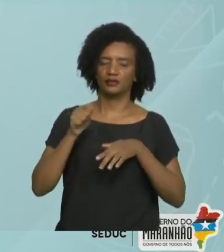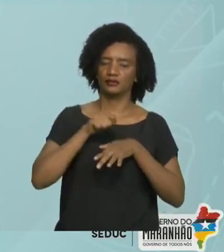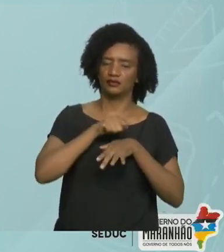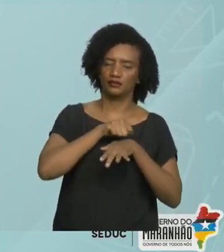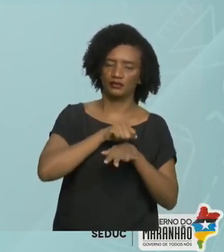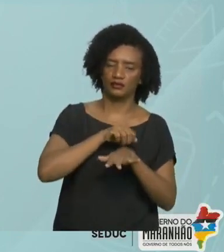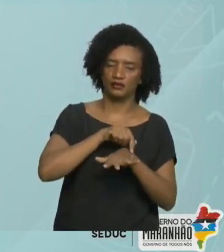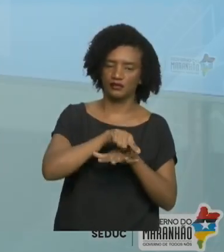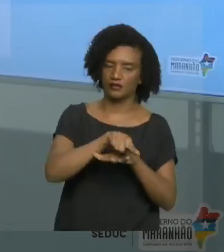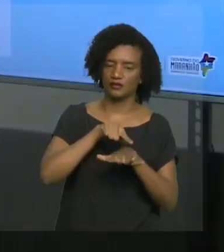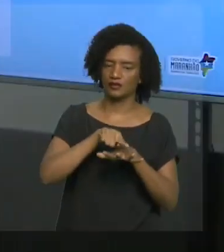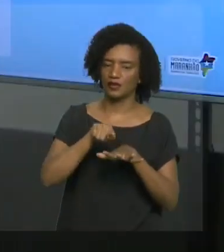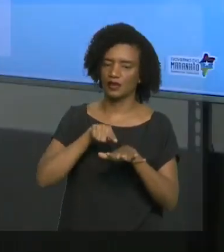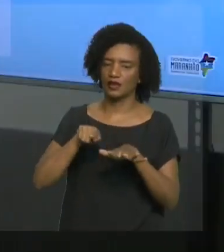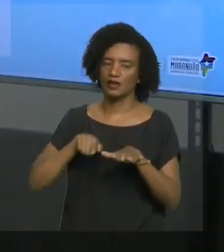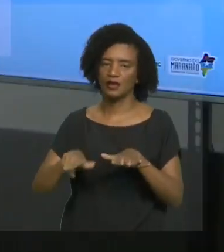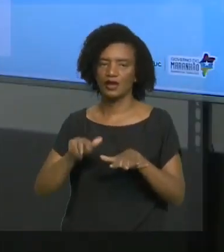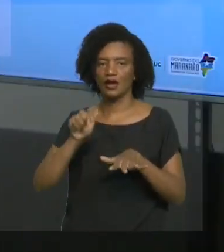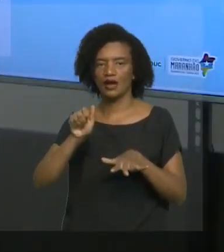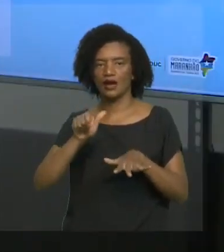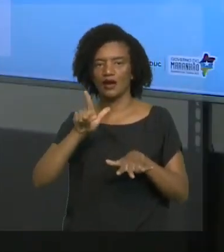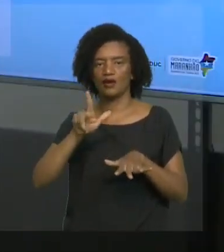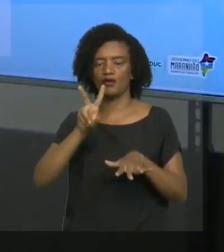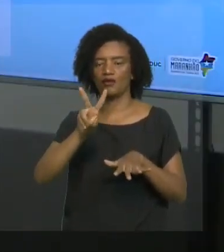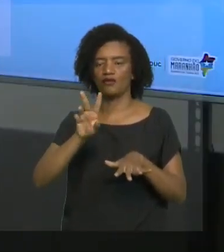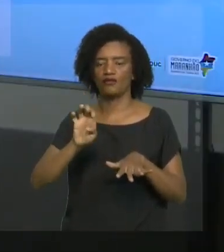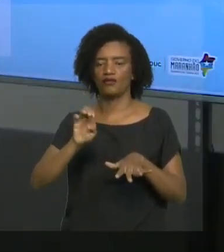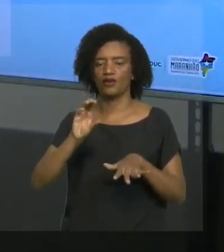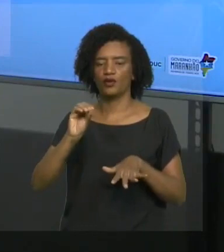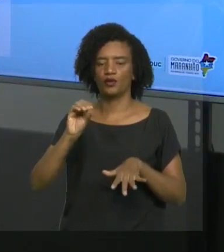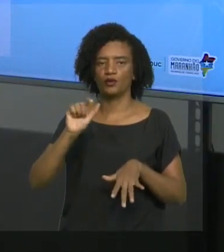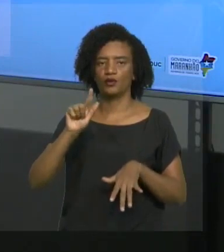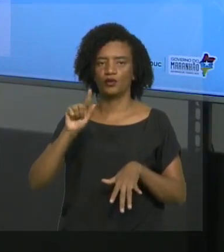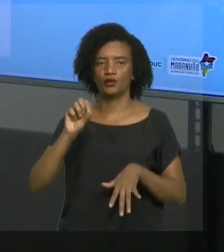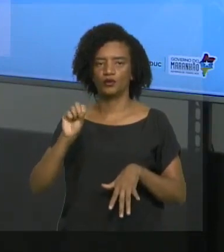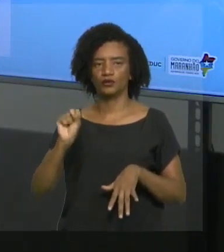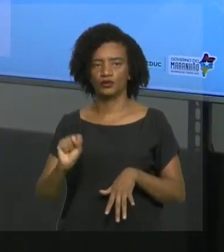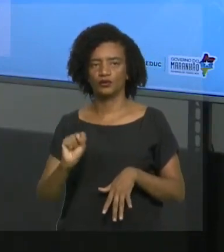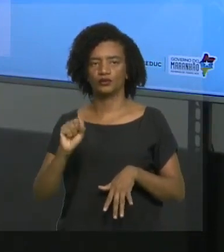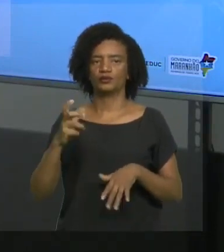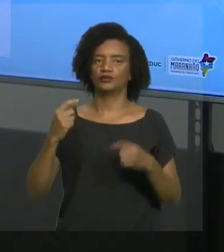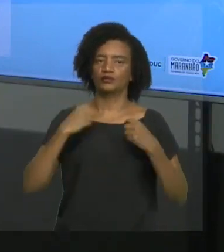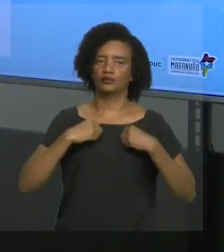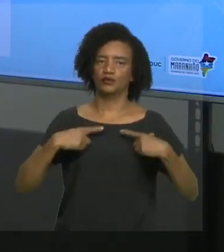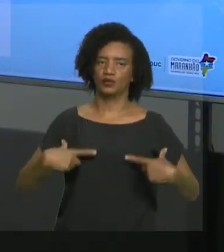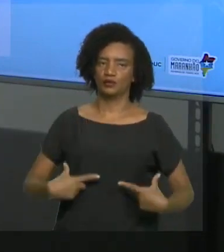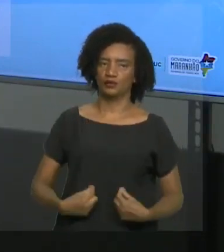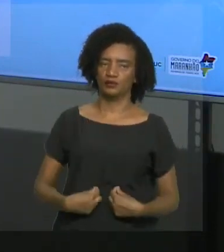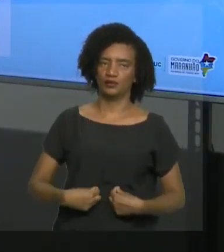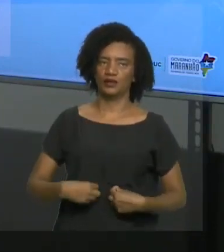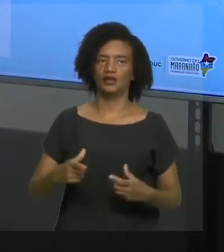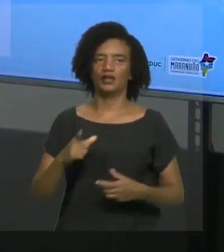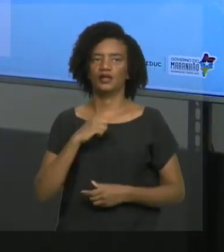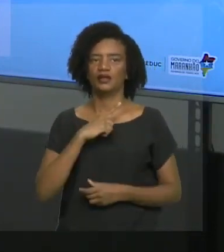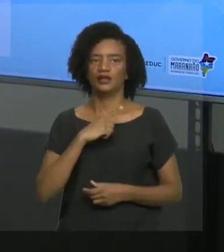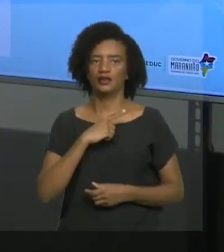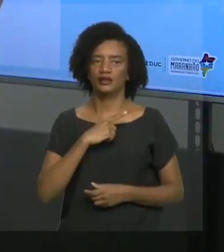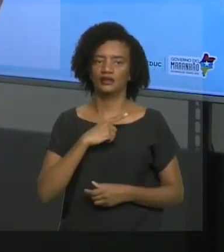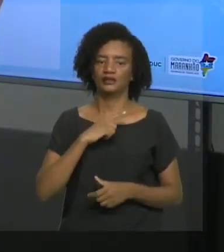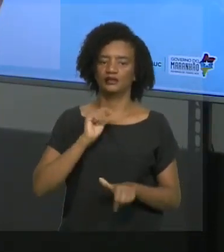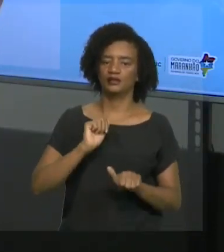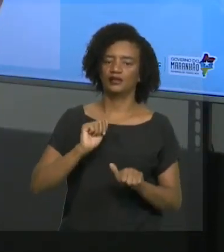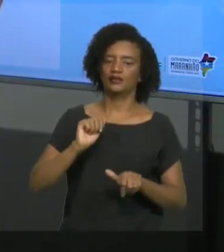para vocês verem a relação do diafragma com a caixa torácica, vai promover aquela variação de pressão que eu tinha falado anteriormente.